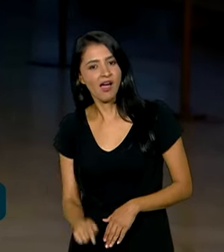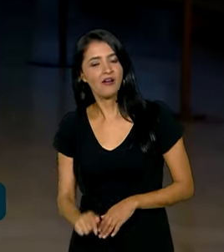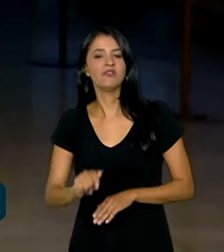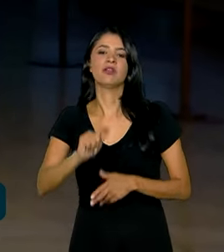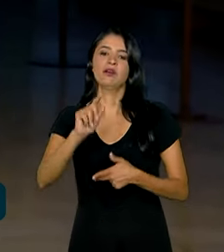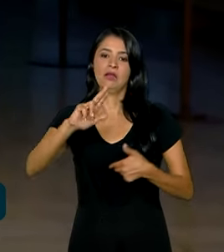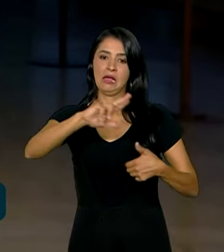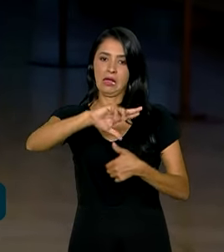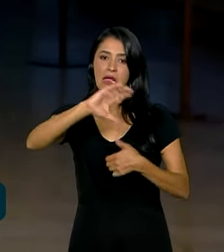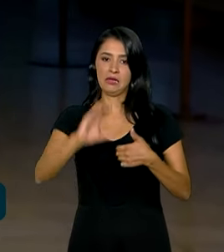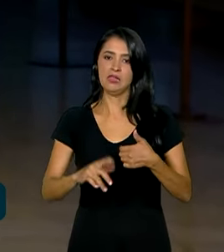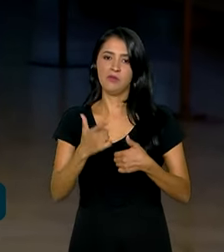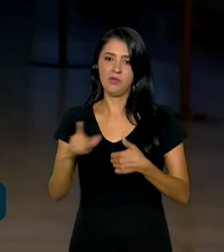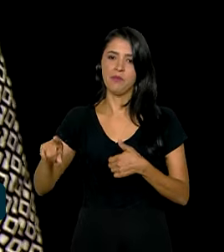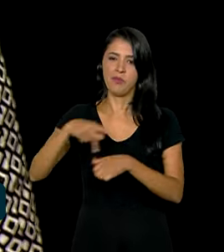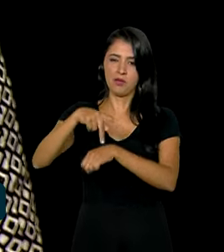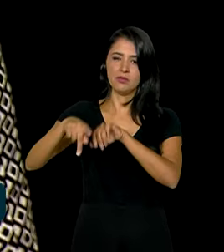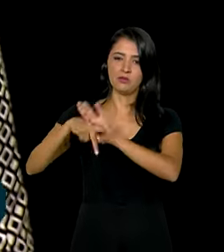diáspora. Vamos assistir.